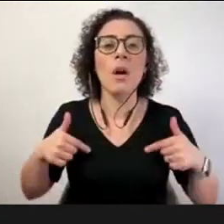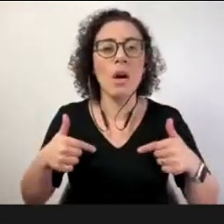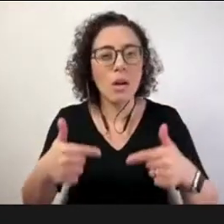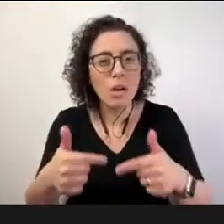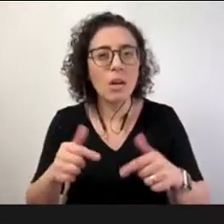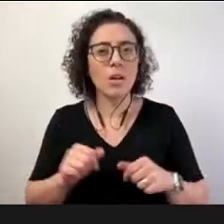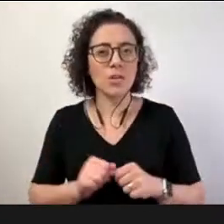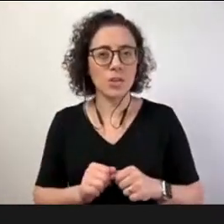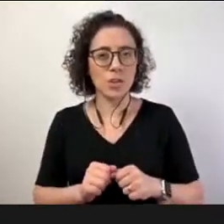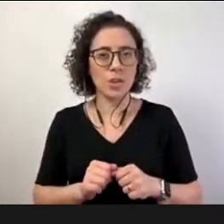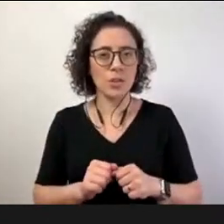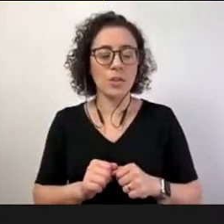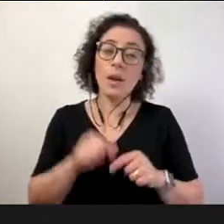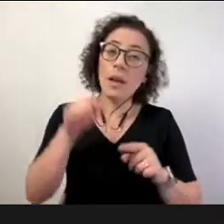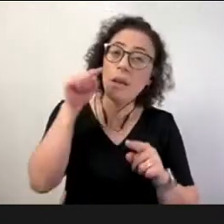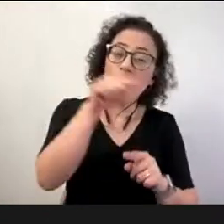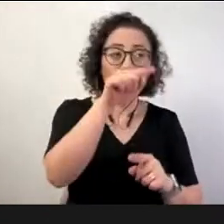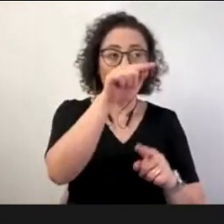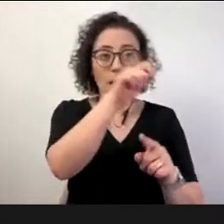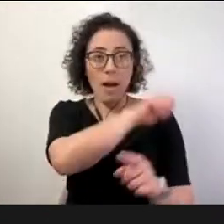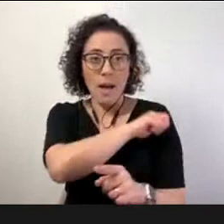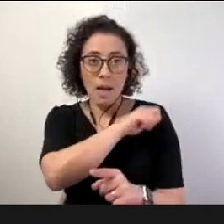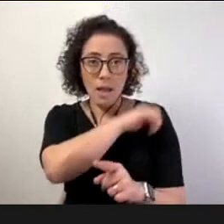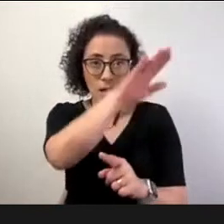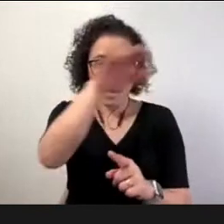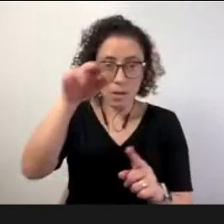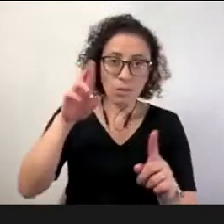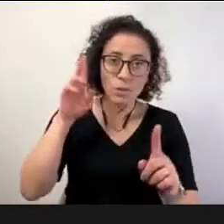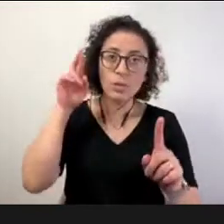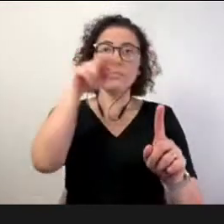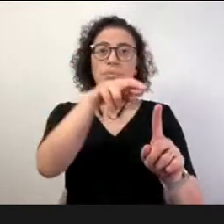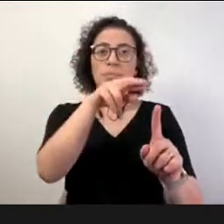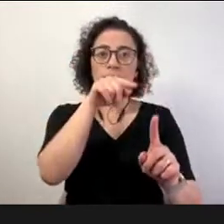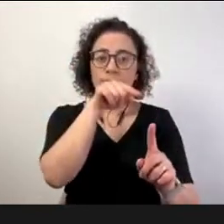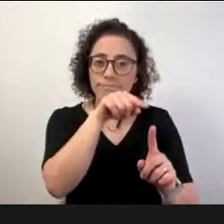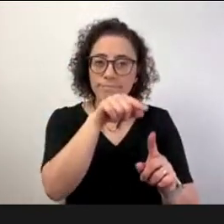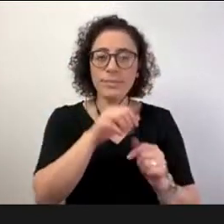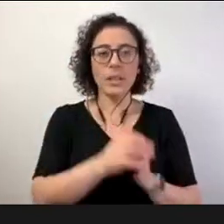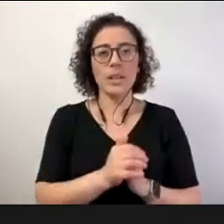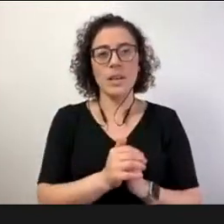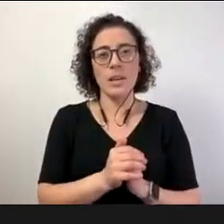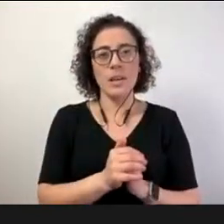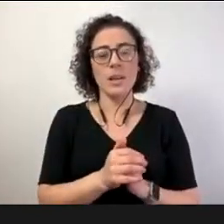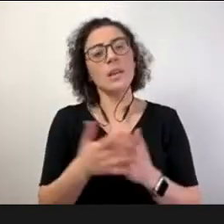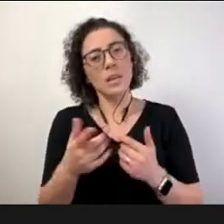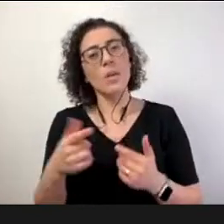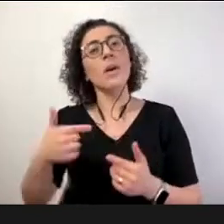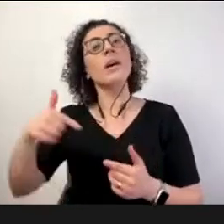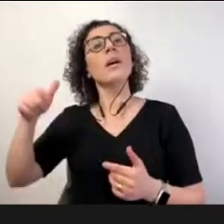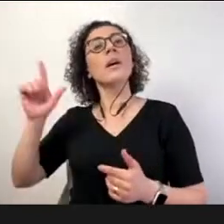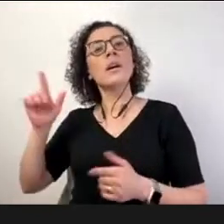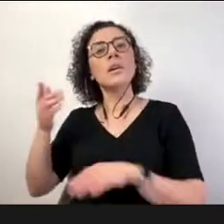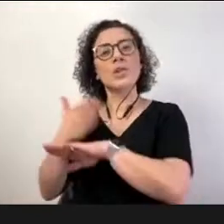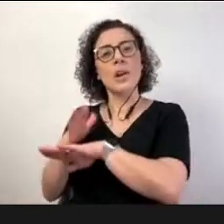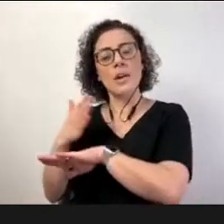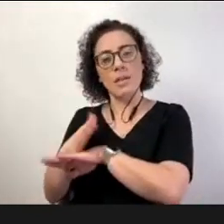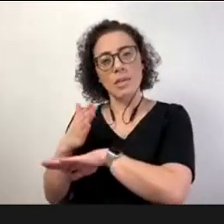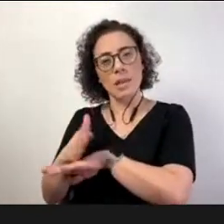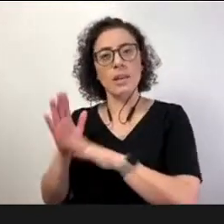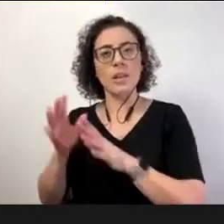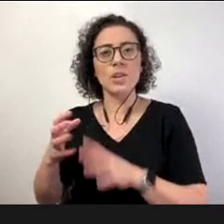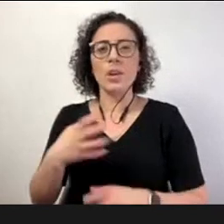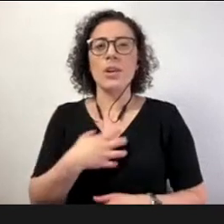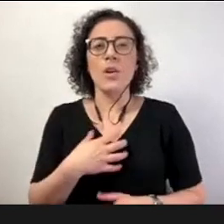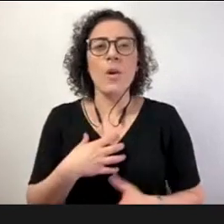colocar o aluno como protagonista do seu processo de aprendizagem então já muito atual com esses discursos e discussões que